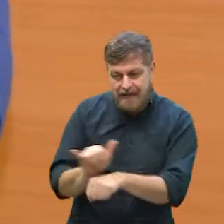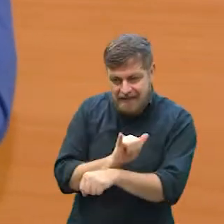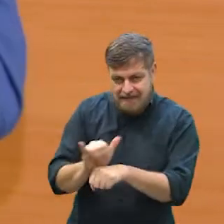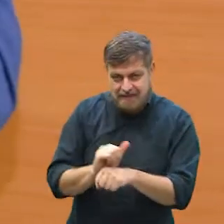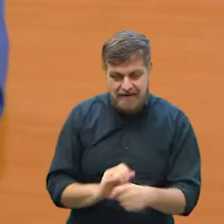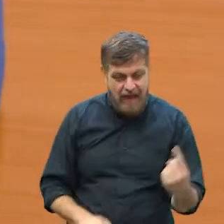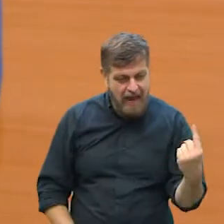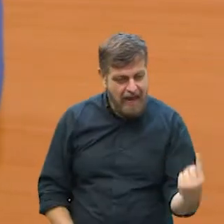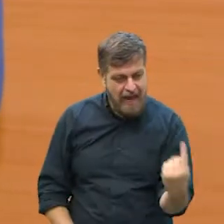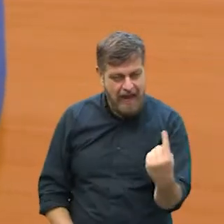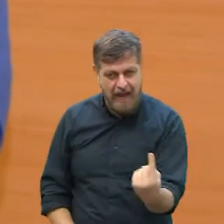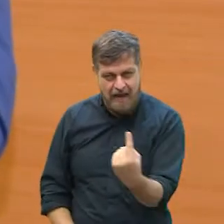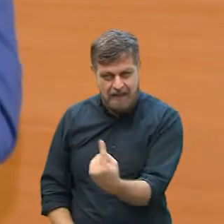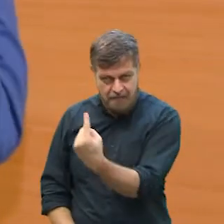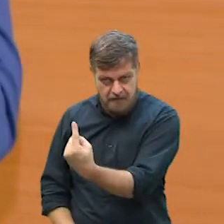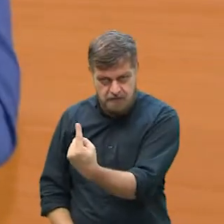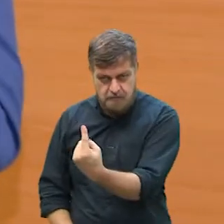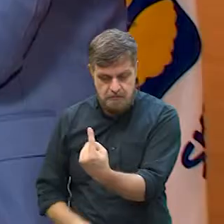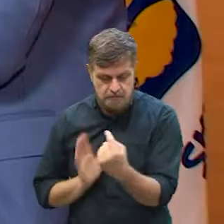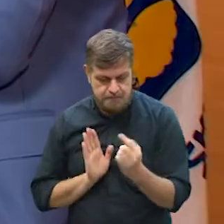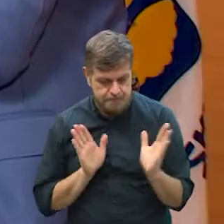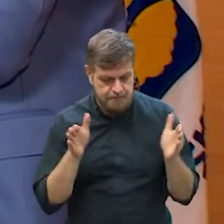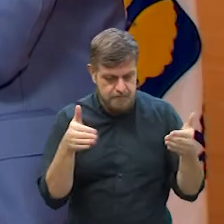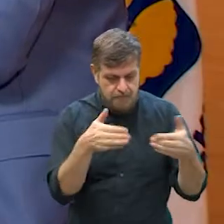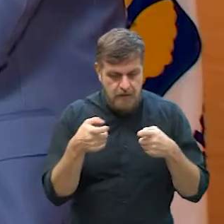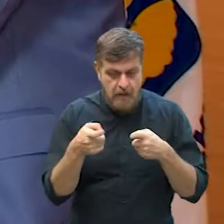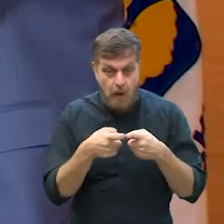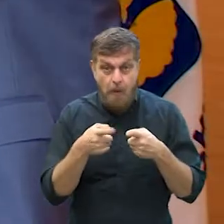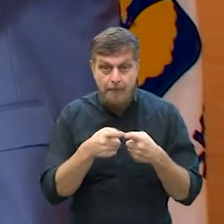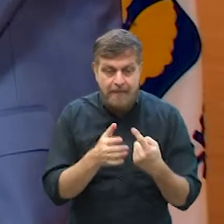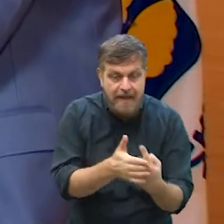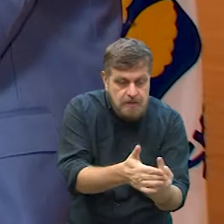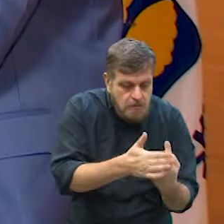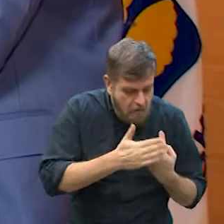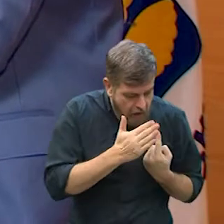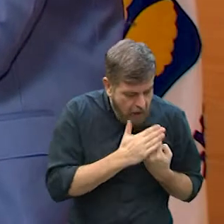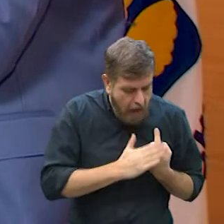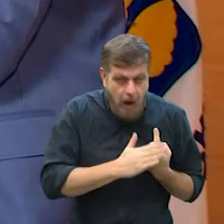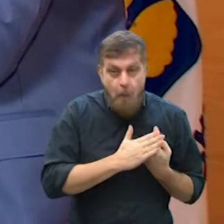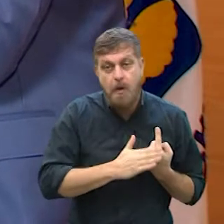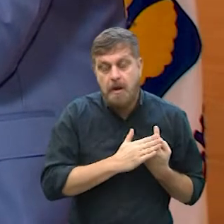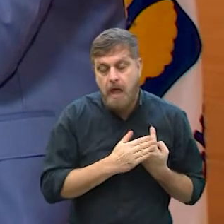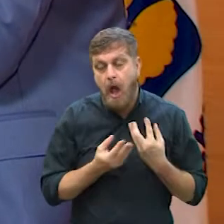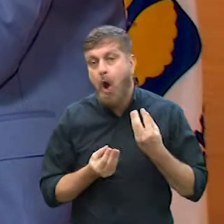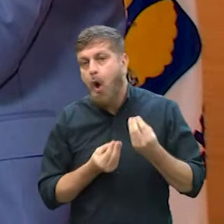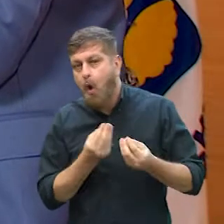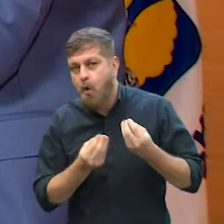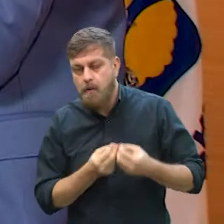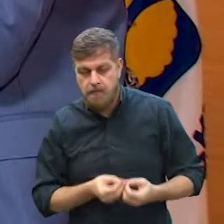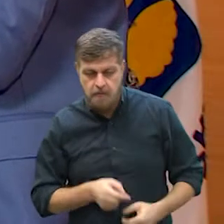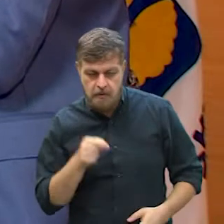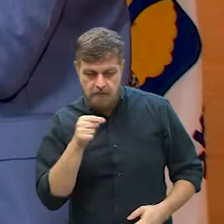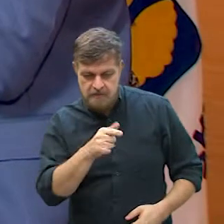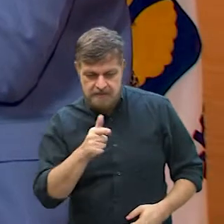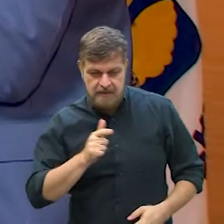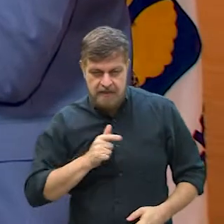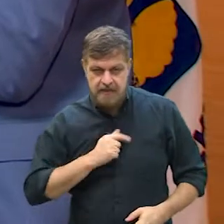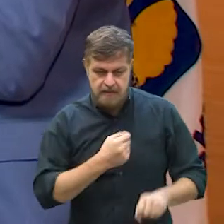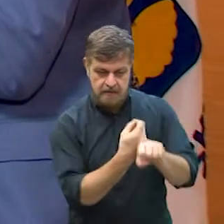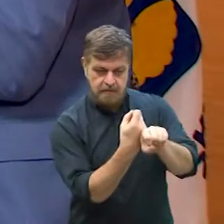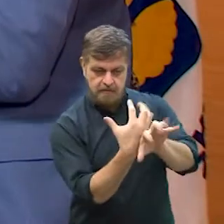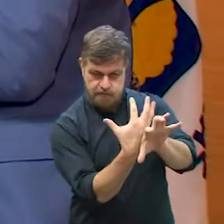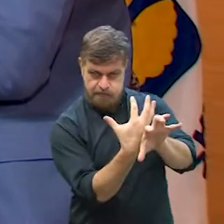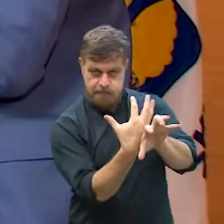cada pessoa com a sua especificidade e o médico acolher. Acolher no seguinte sentido. Hoje, você tem a